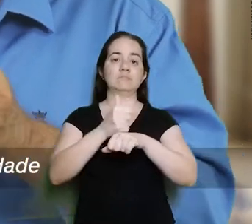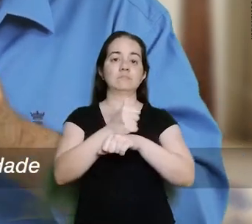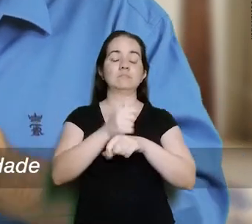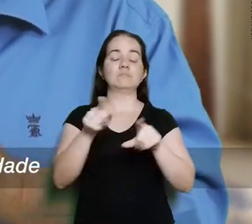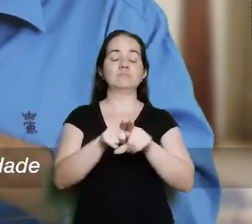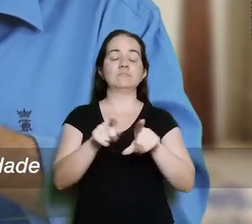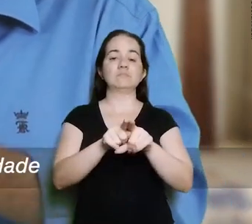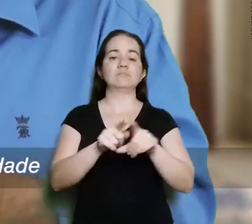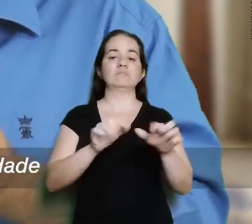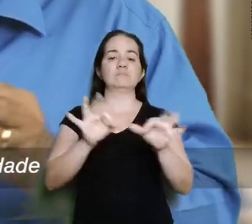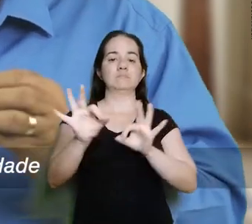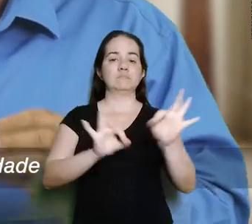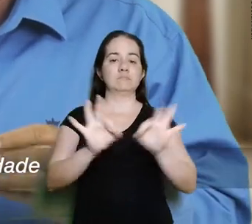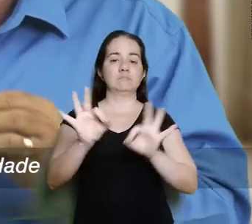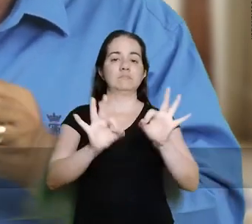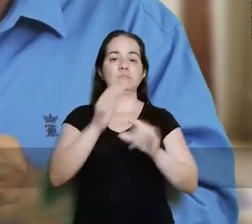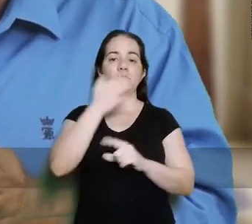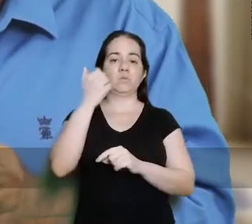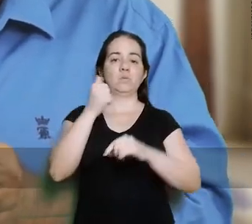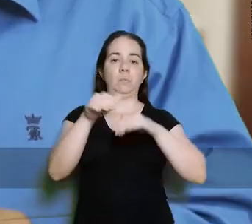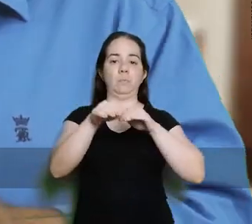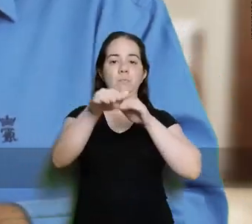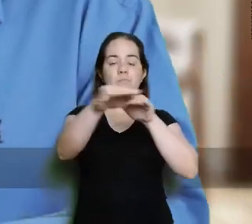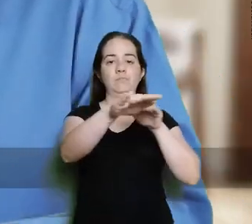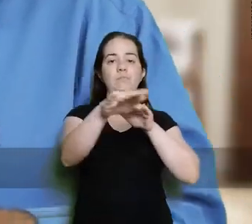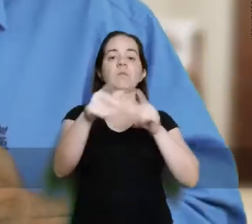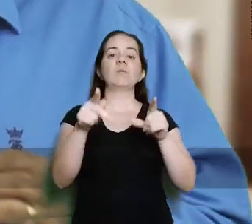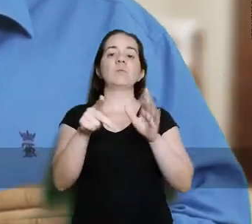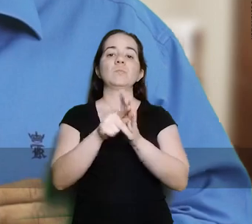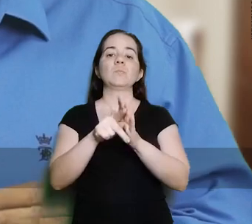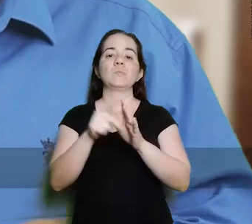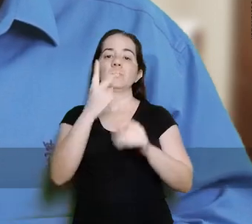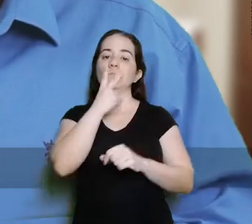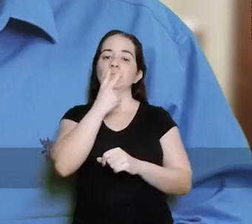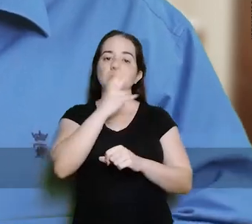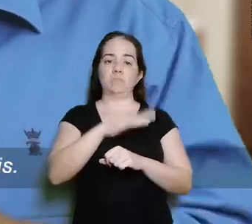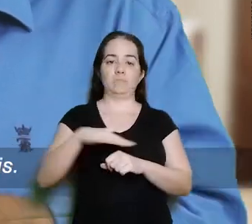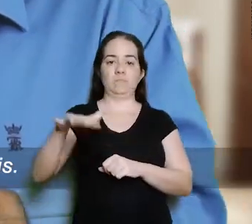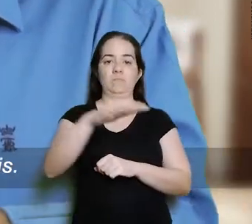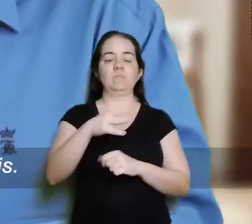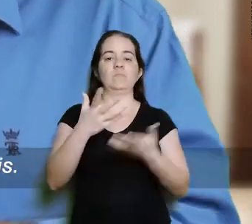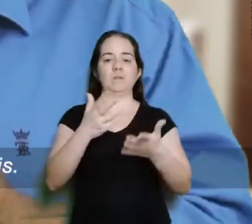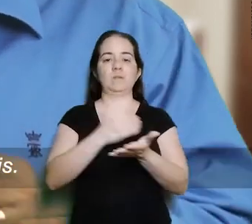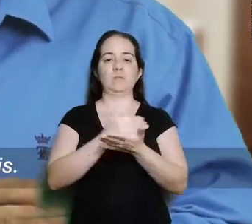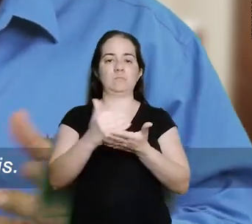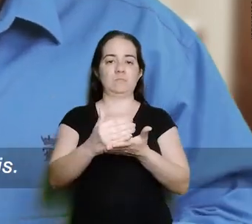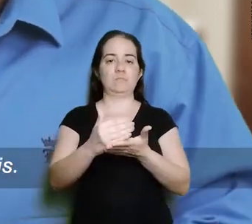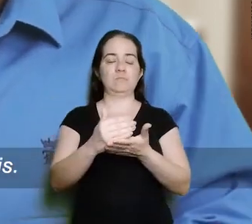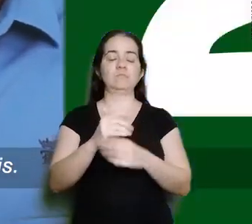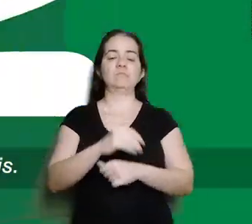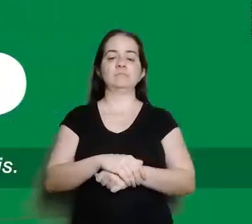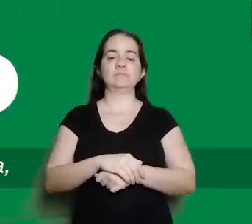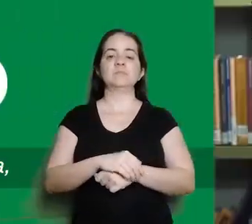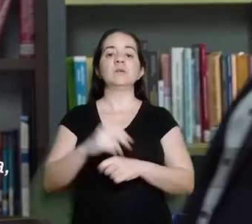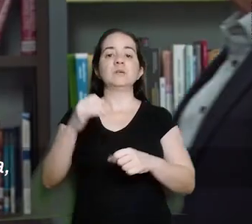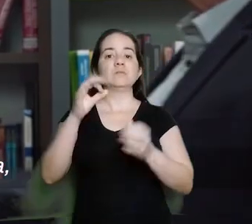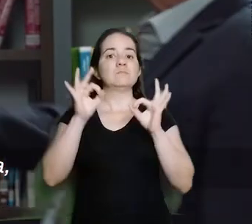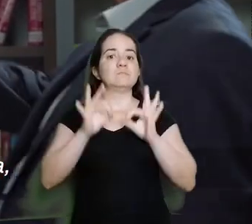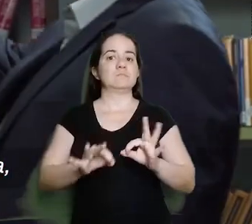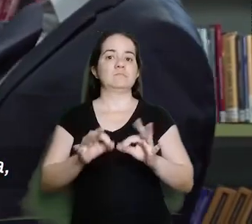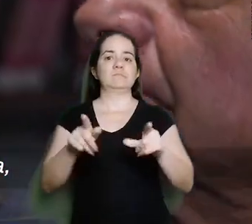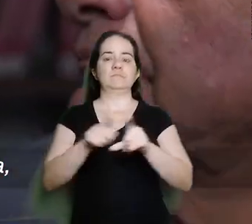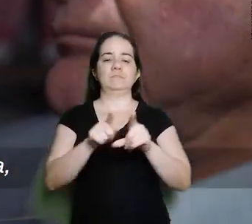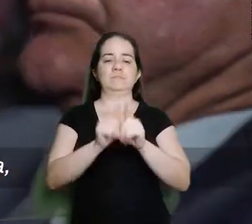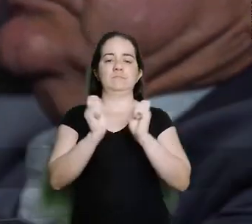construindo a integração da mobilidade urbana. Quero deixar isso começado para os governos que virão depois. Com